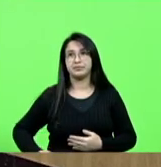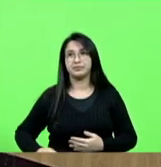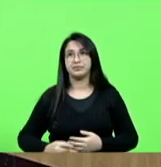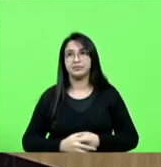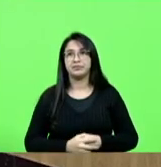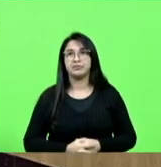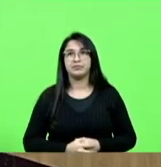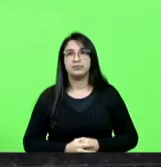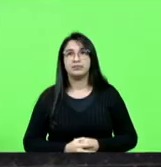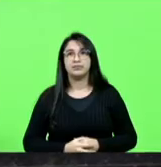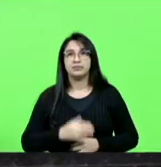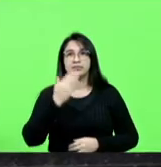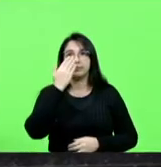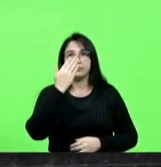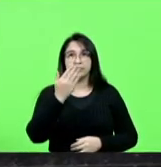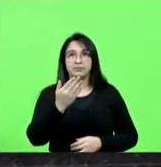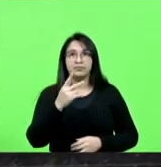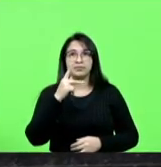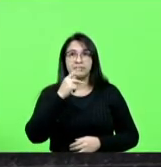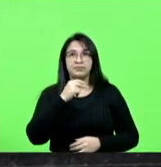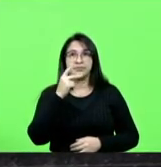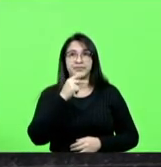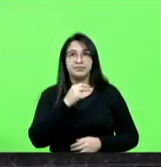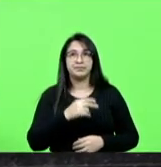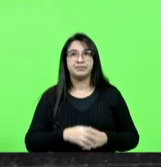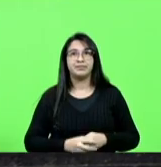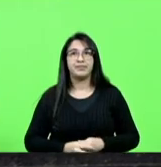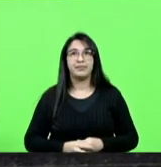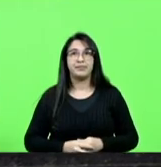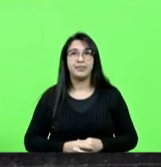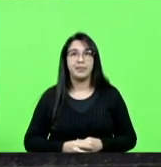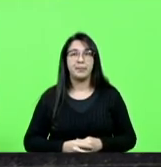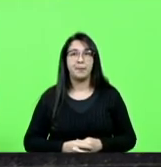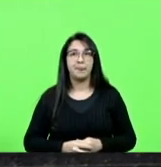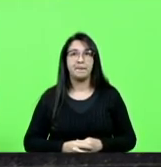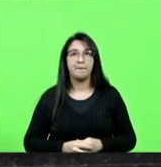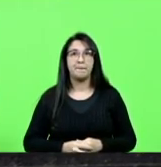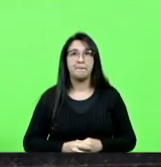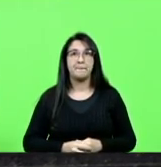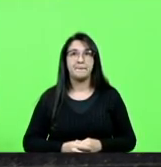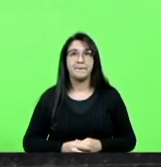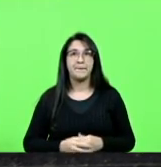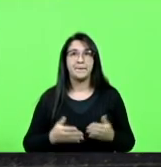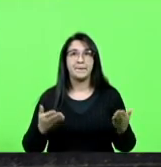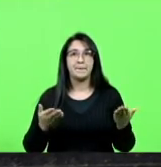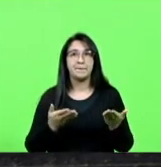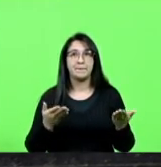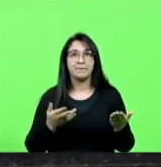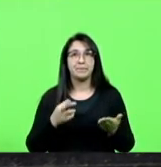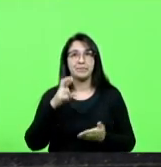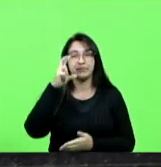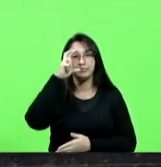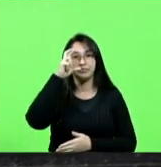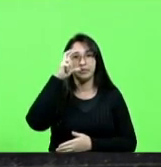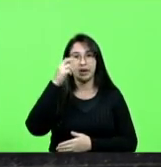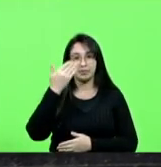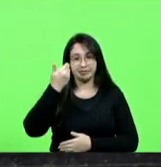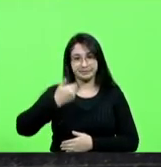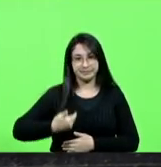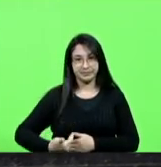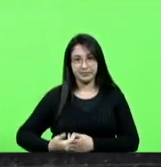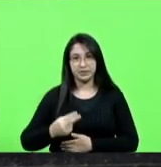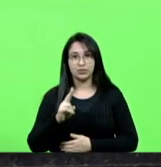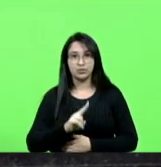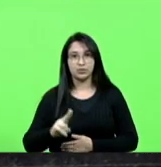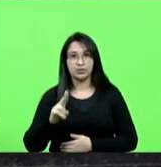obrigado deputado Kennedy com a palavra deputado Alba eu mesmo vou utilizar